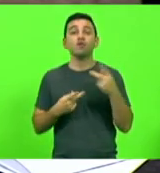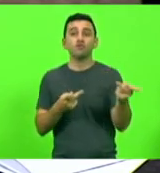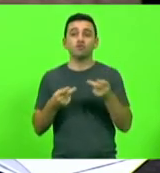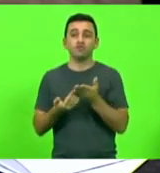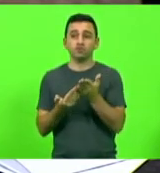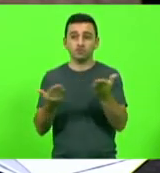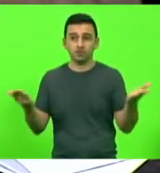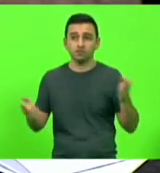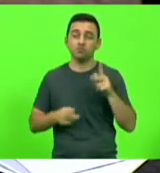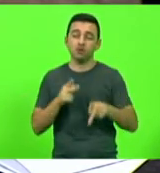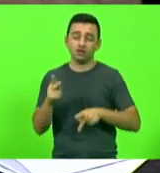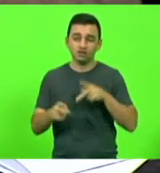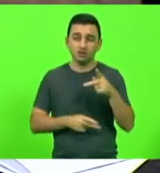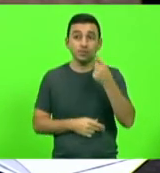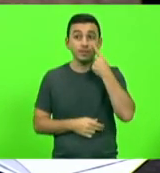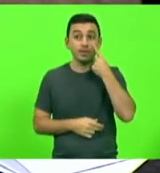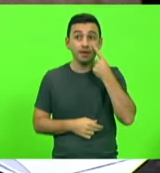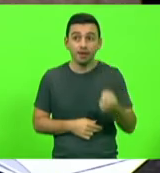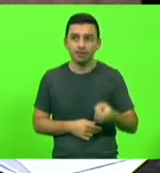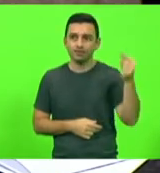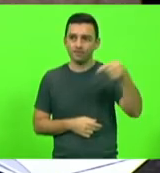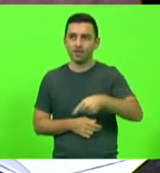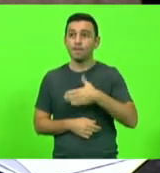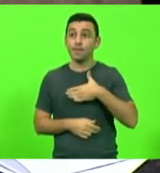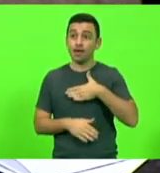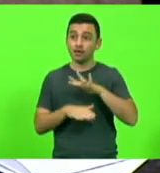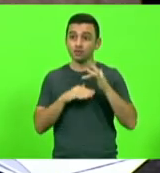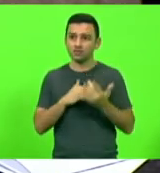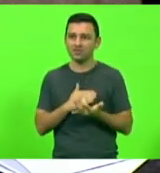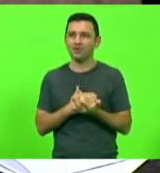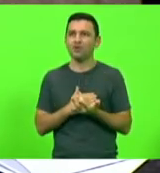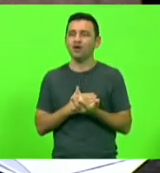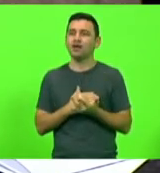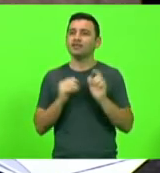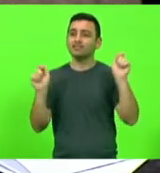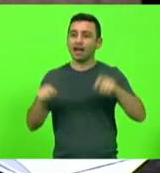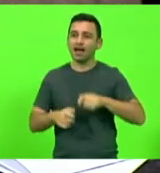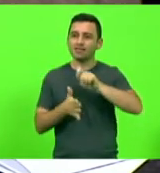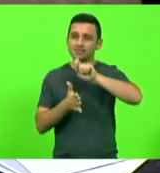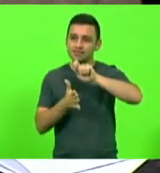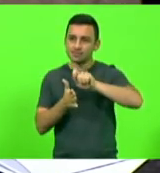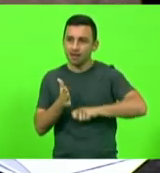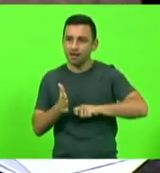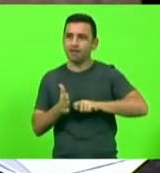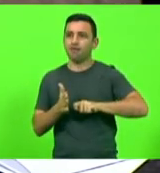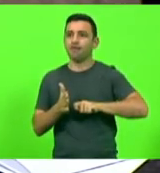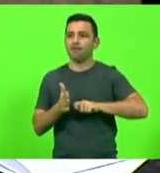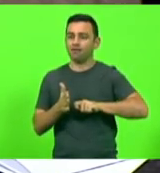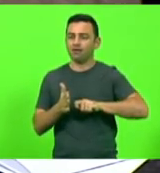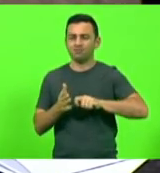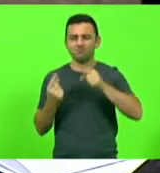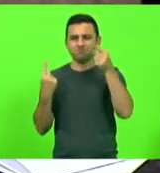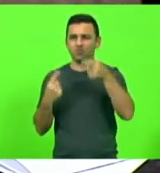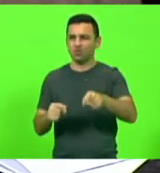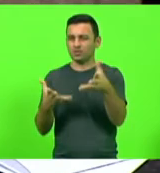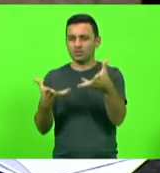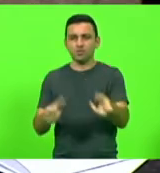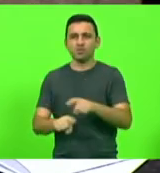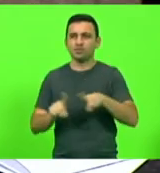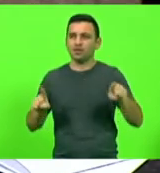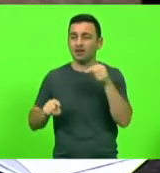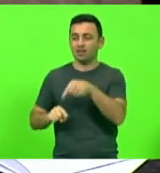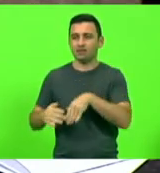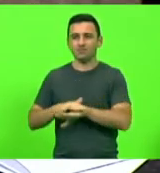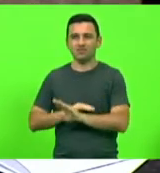catarinense que tiver interesse a entrar nas minhas redes e assinar o manifesto contra o fundão e fortalecer